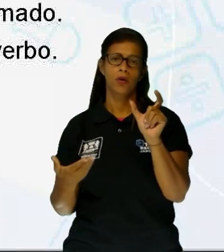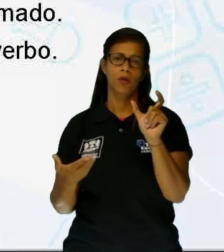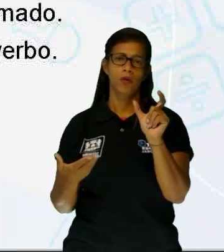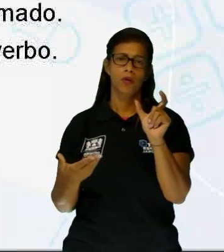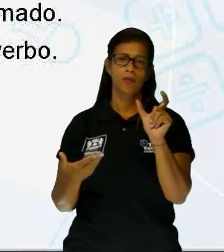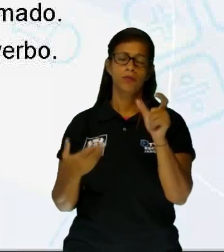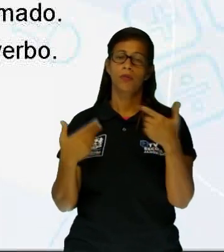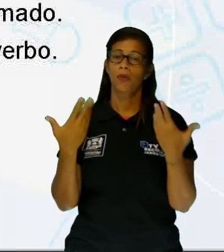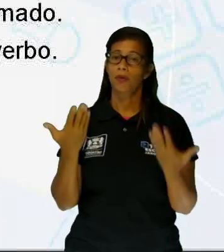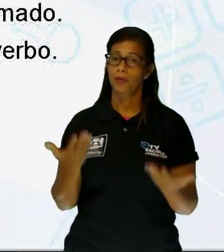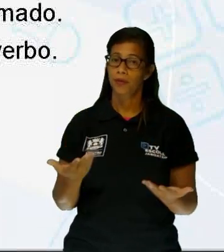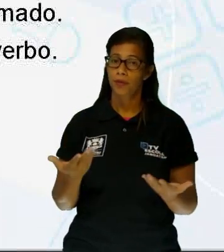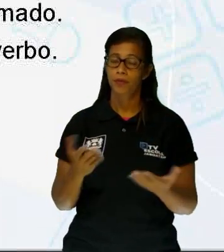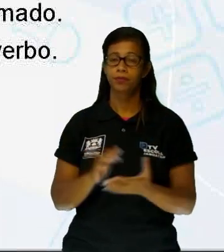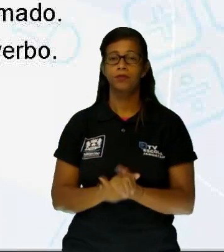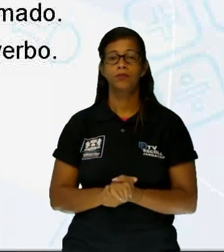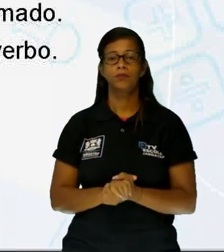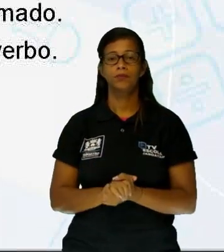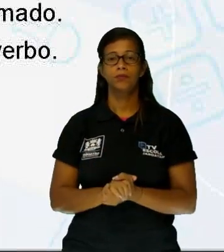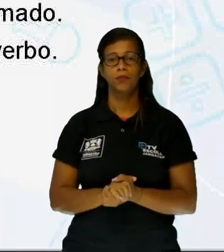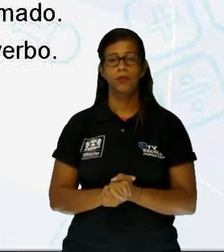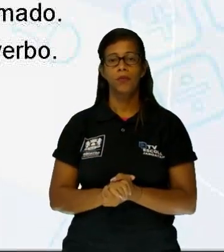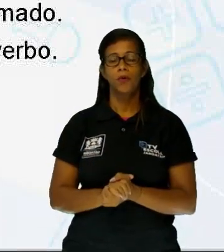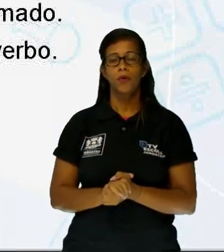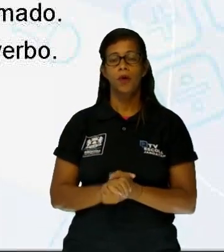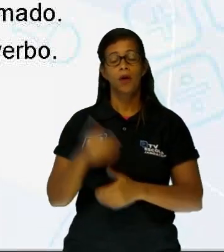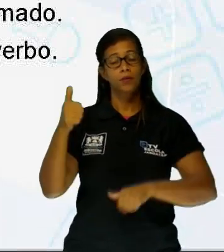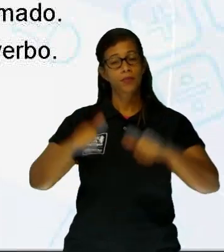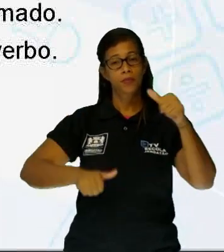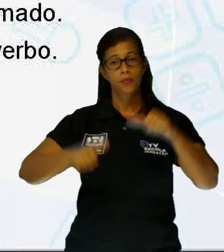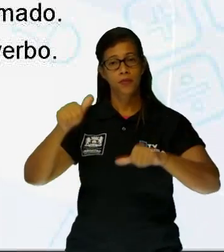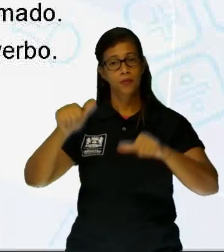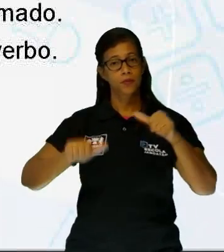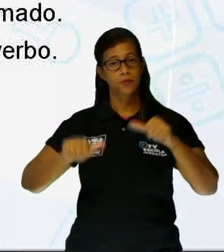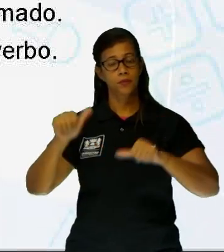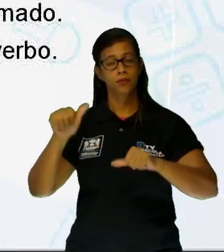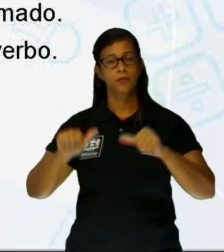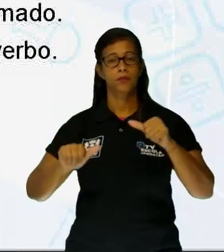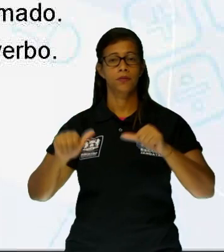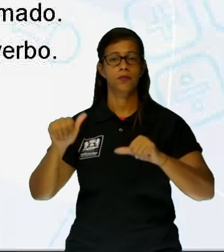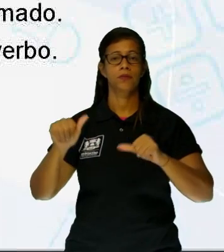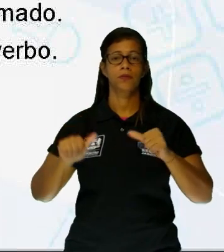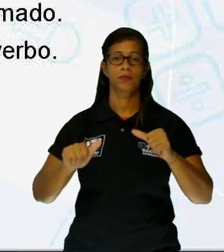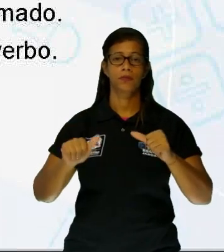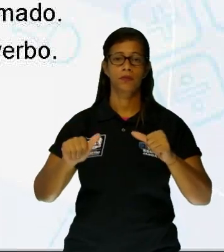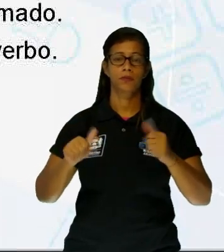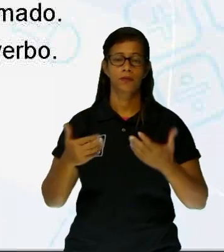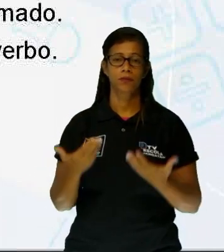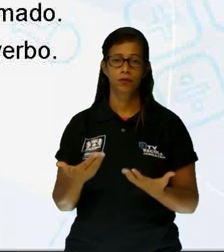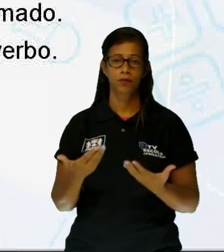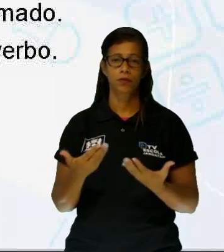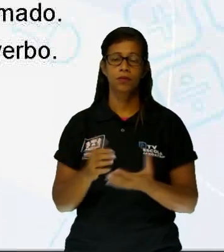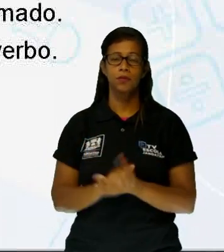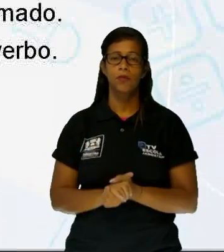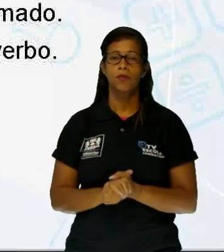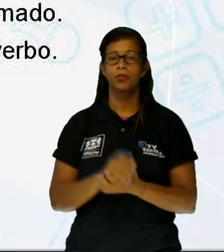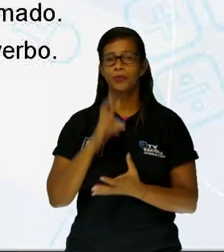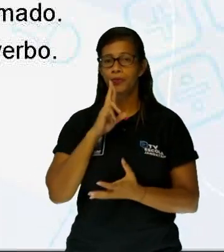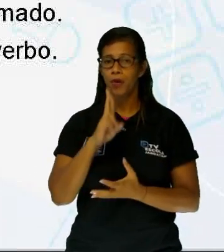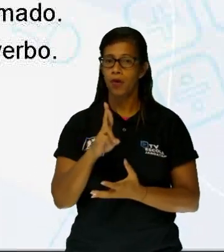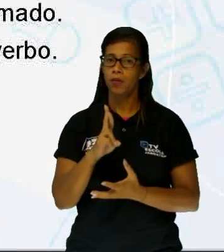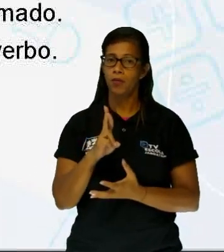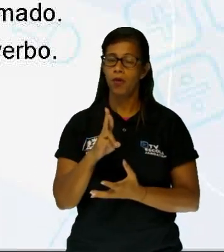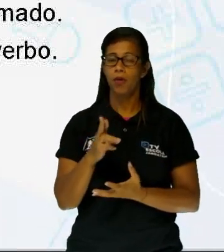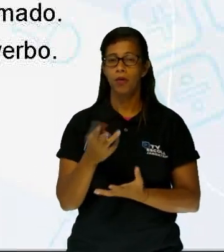Portanto, a julgar pela primeira etapa da avaliação, que é sem adornos e nomes, eu só posso pensar no item A. Mas vamos confirmar agora